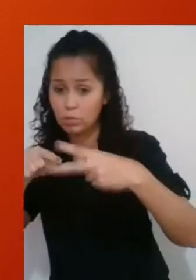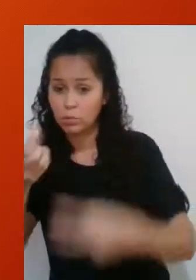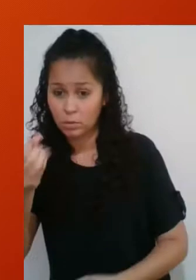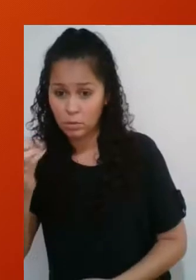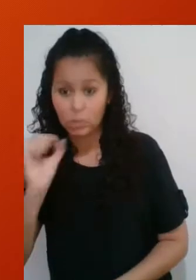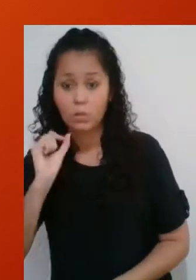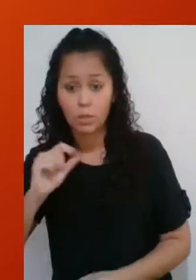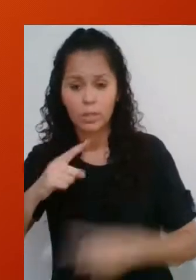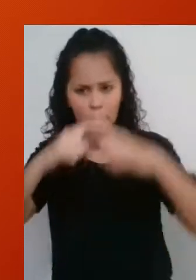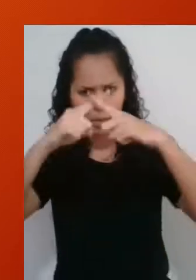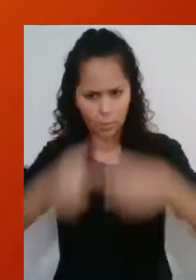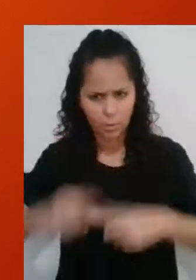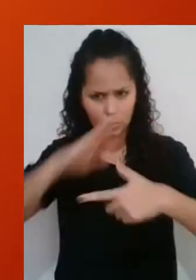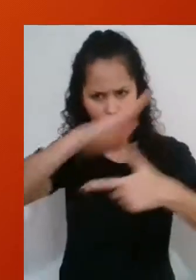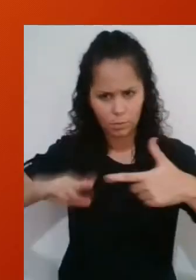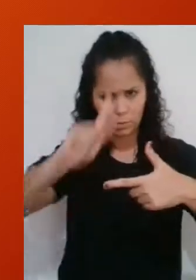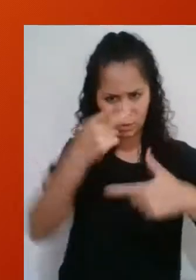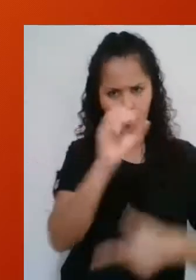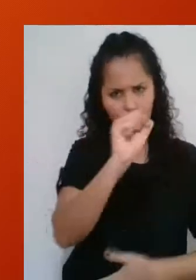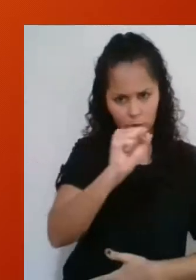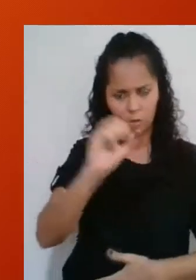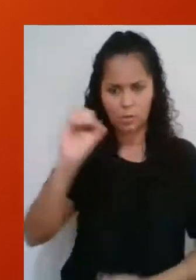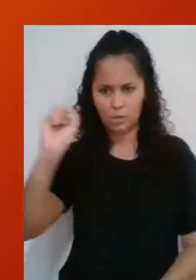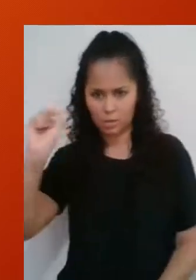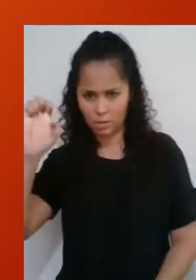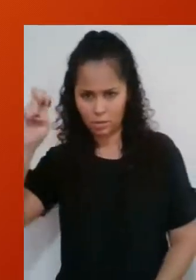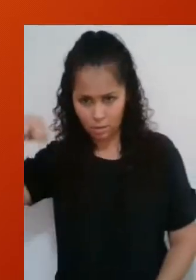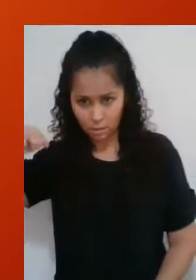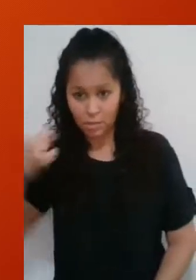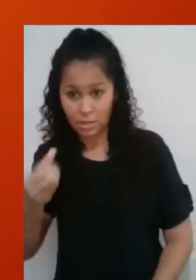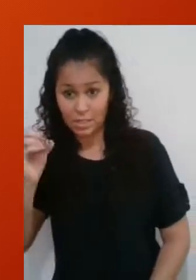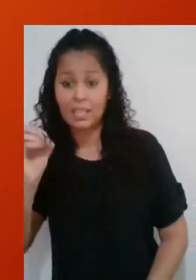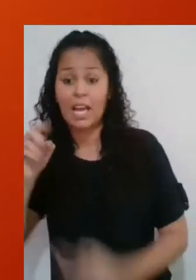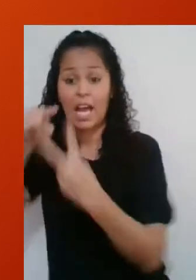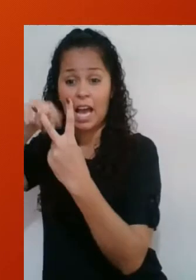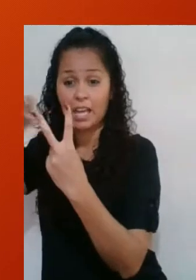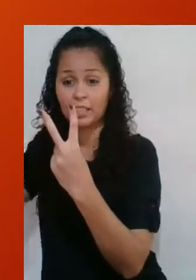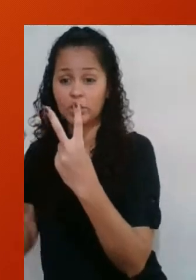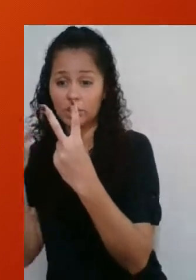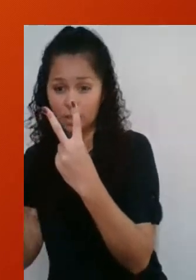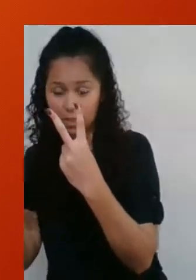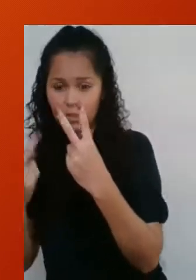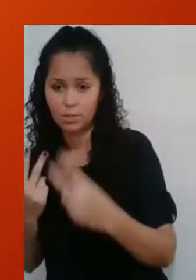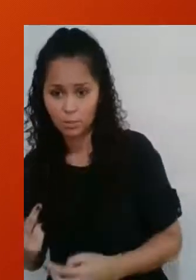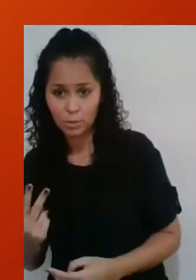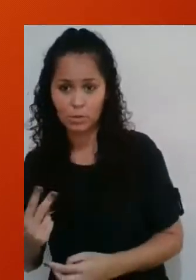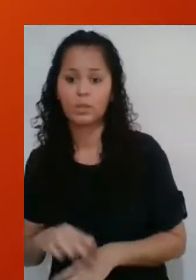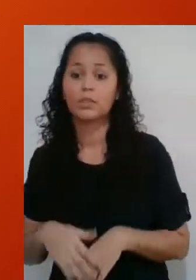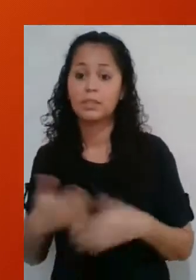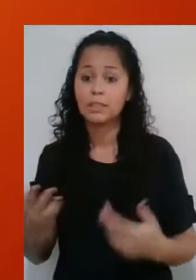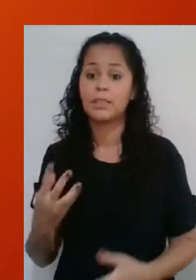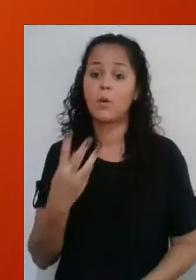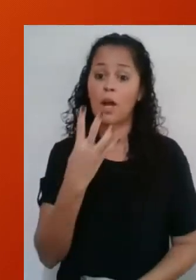corresponderá ao produto da hipotenusa, que é 8, pelo seno de 60, que é raiz de 3 sobre 2. Portanto, a medida